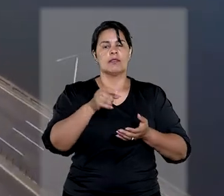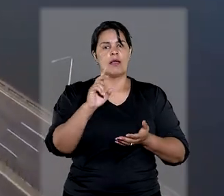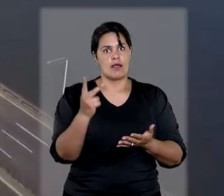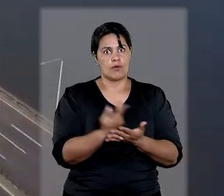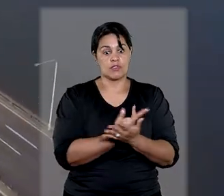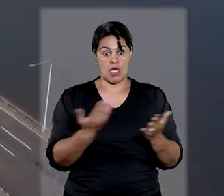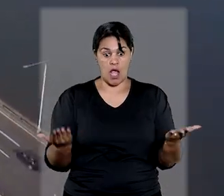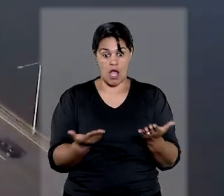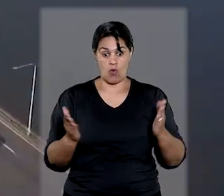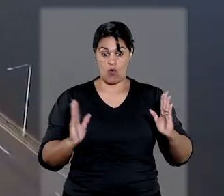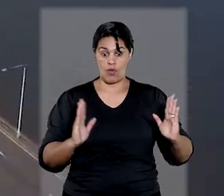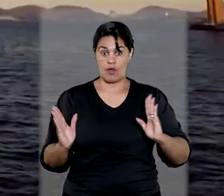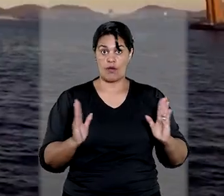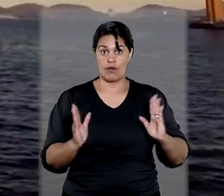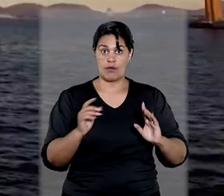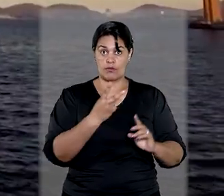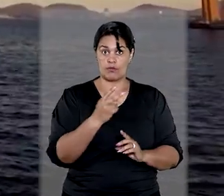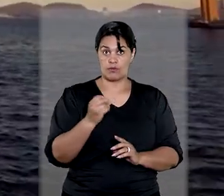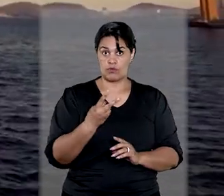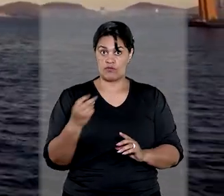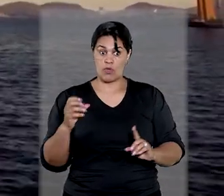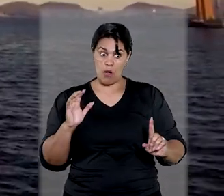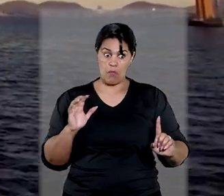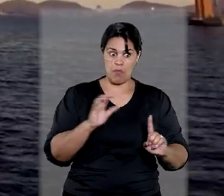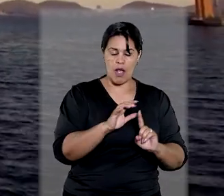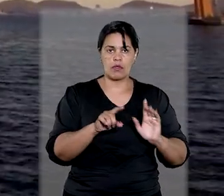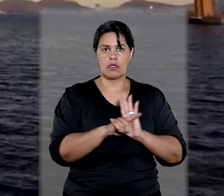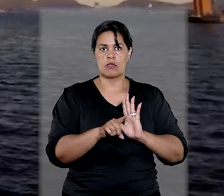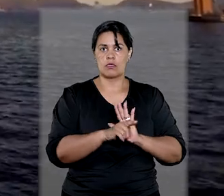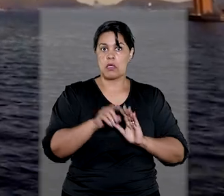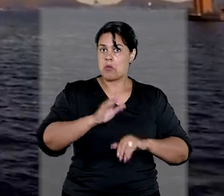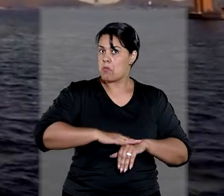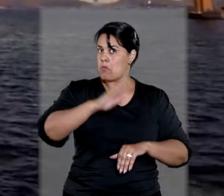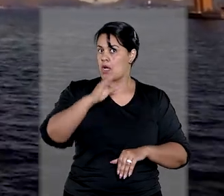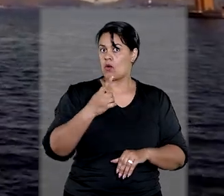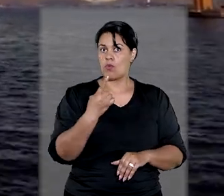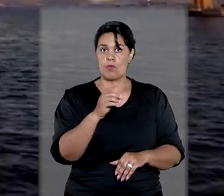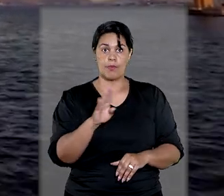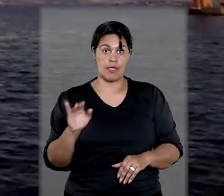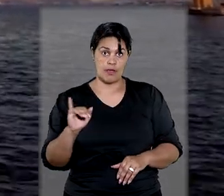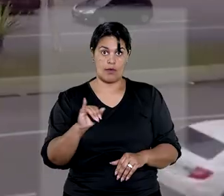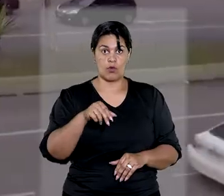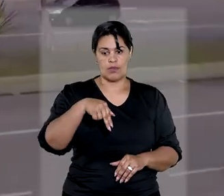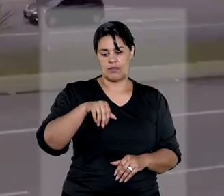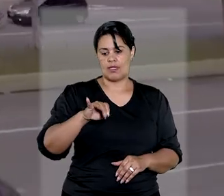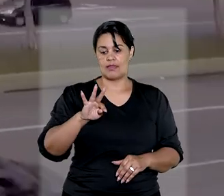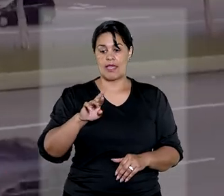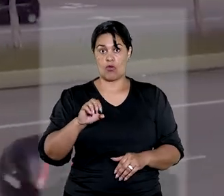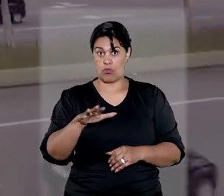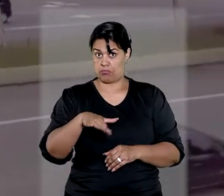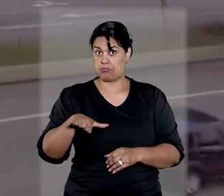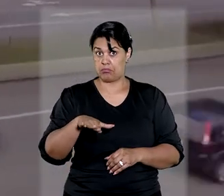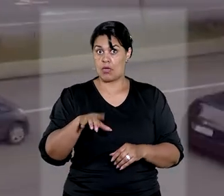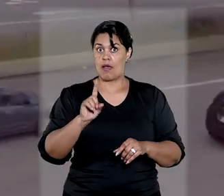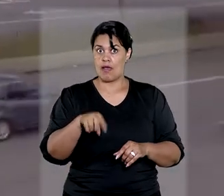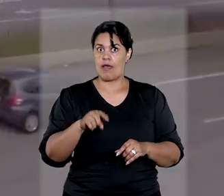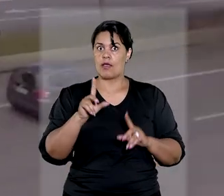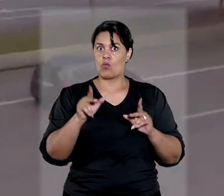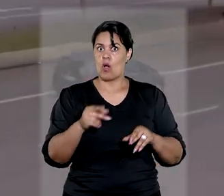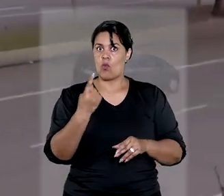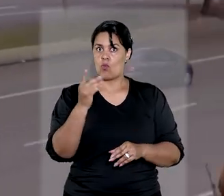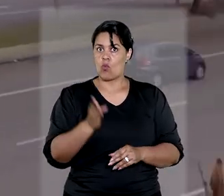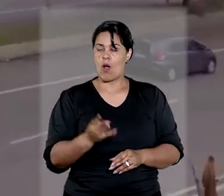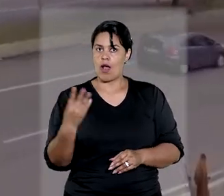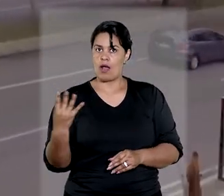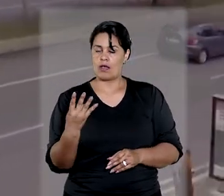apenas em 2022, impacto negativo de mais de R 1 bilhão para Niterói, valor correspondente a quase um